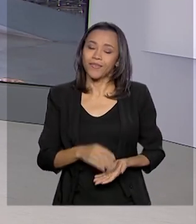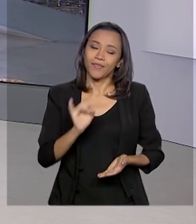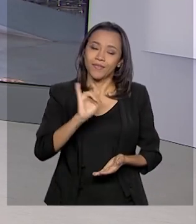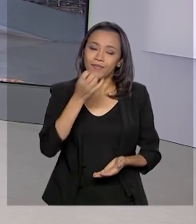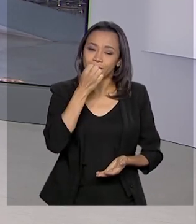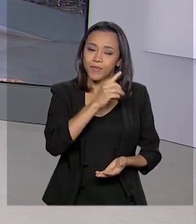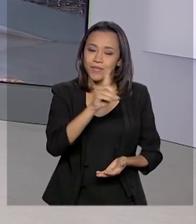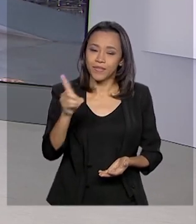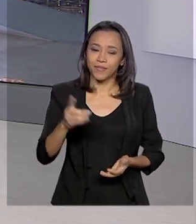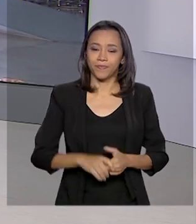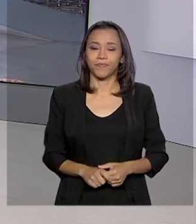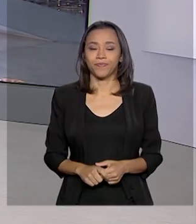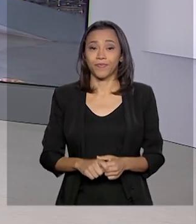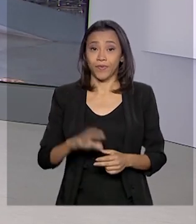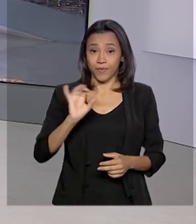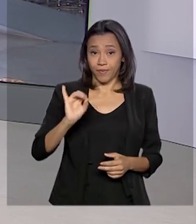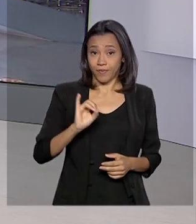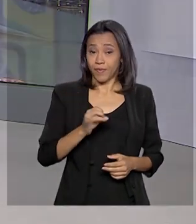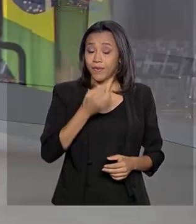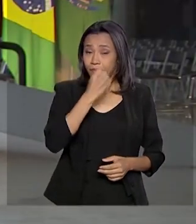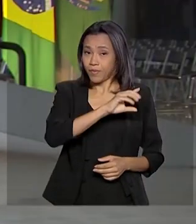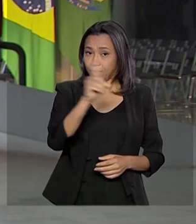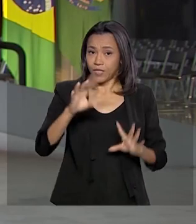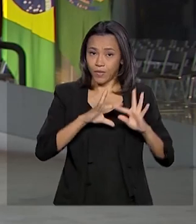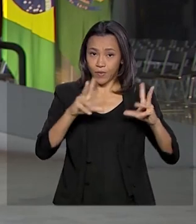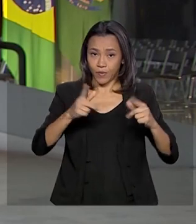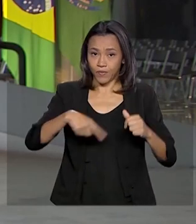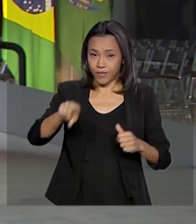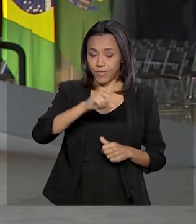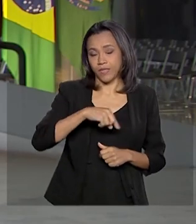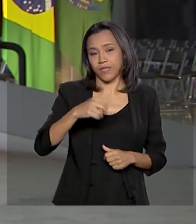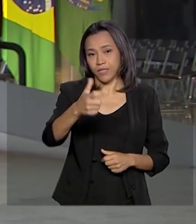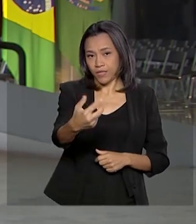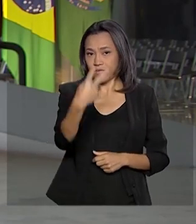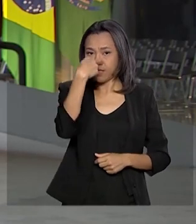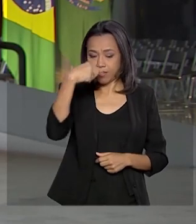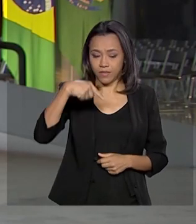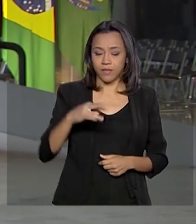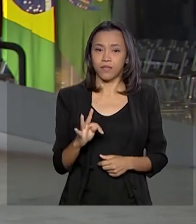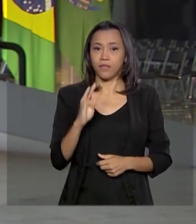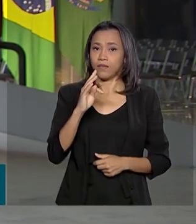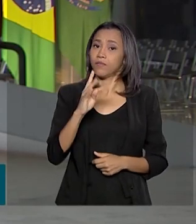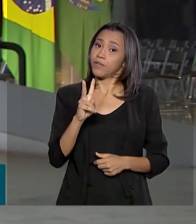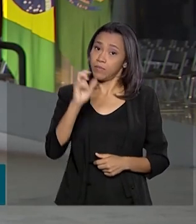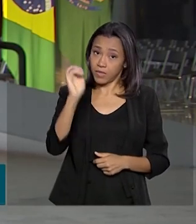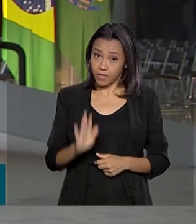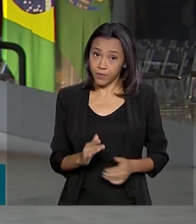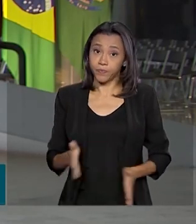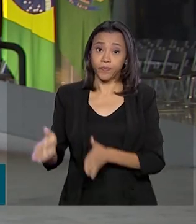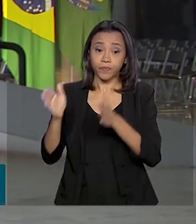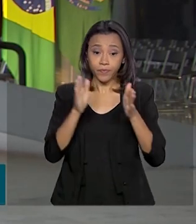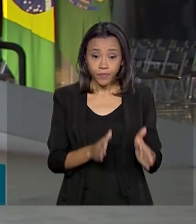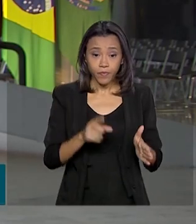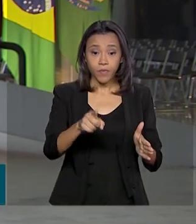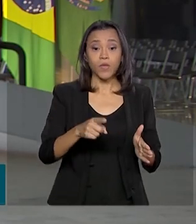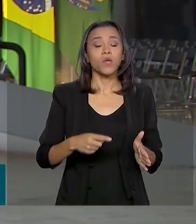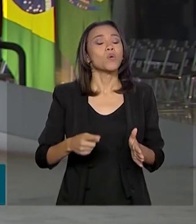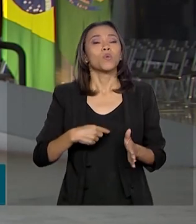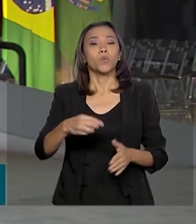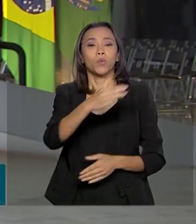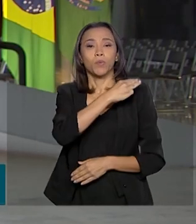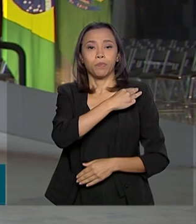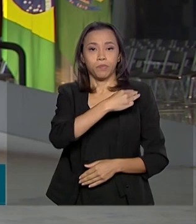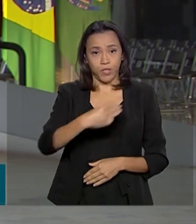bom dia. Olá Roberto, bom dia para você e a todos que nos acompanham aqui na TV Brasil. O ministro-chefe da Casa Civil, Braga Neto, está reunido